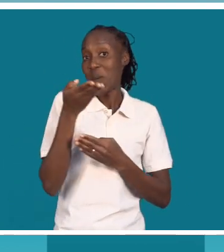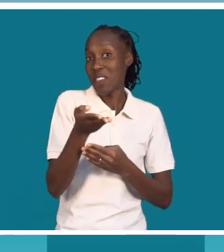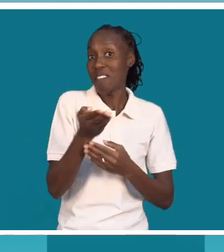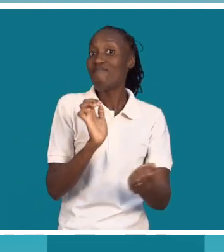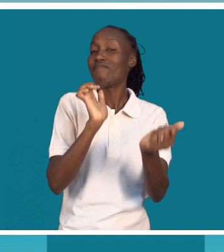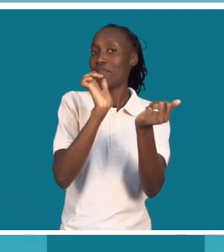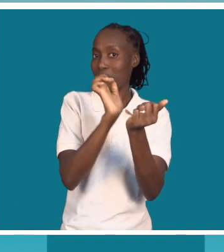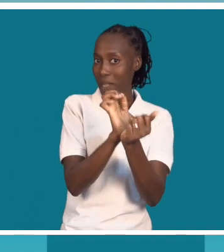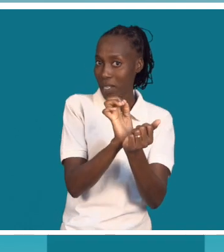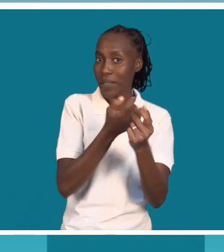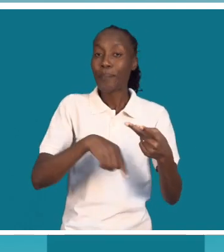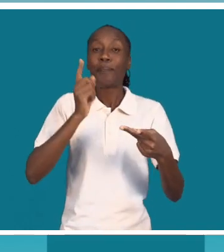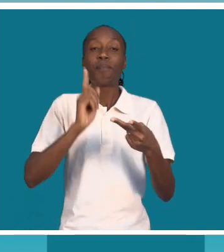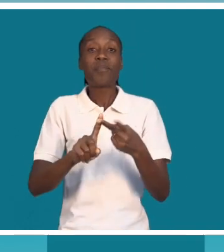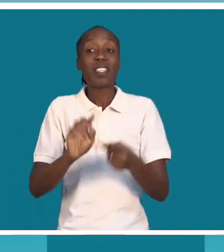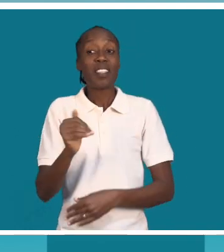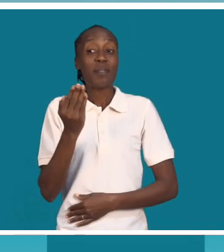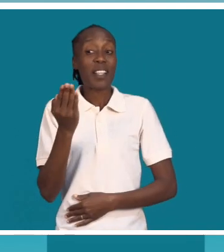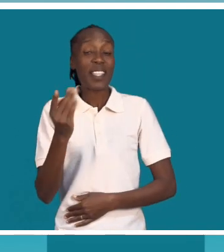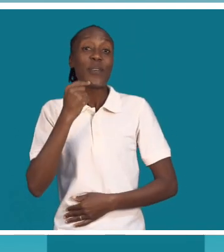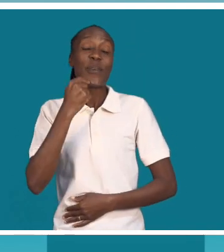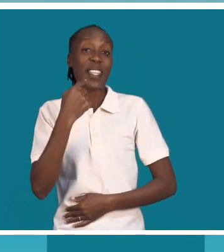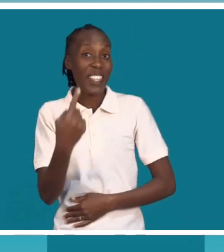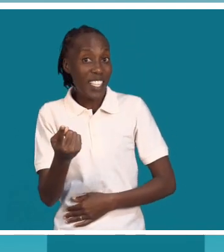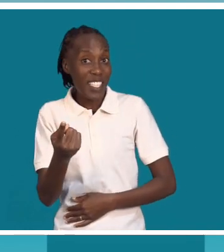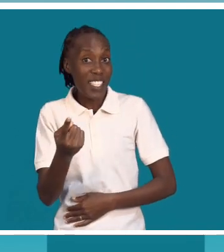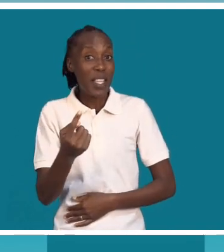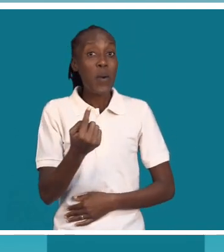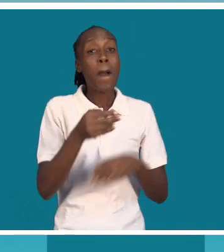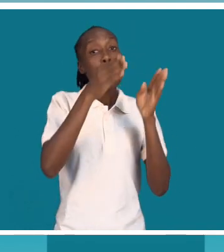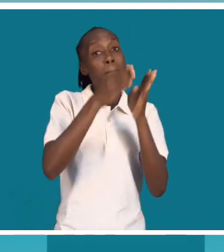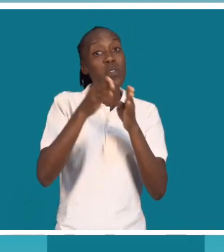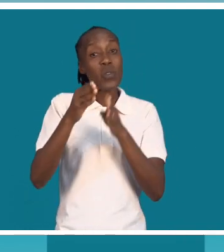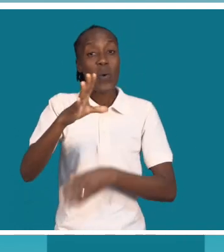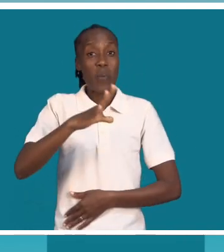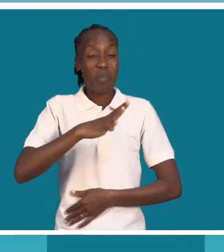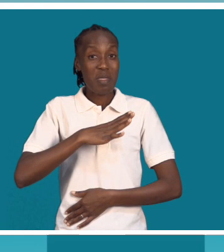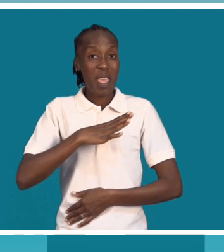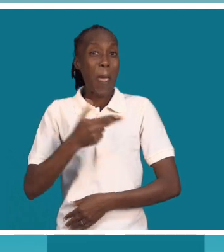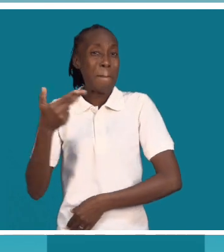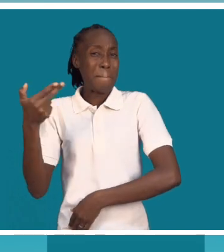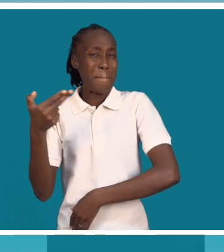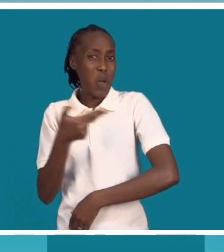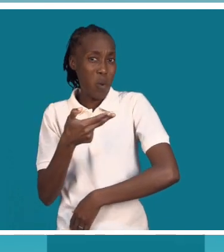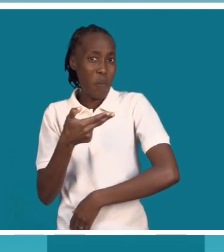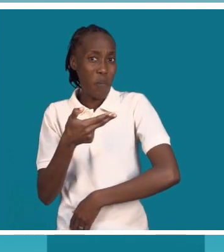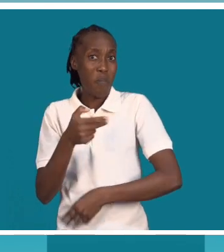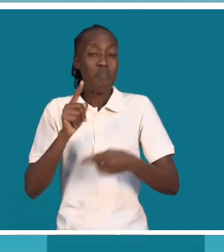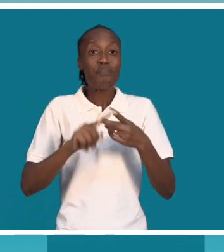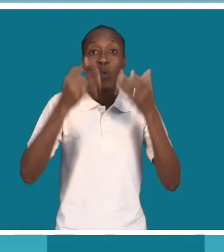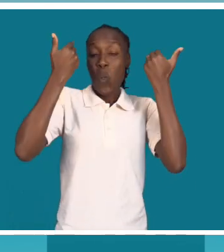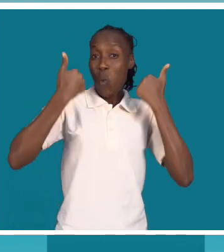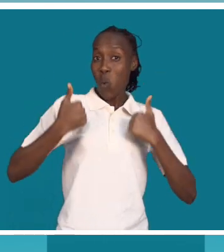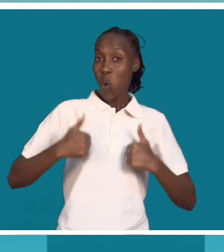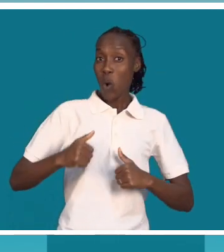internos. E, para o caso que se referiu, do caso de alguém que tenha bala, portanto, que tem